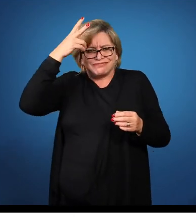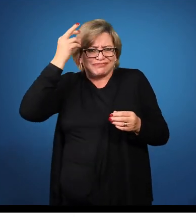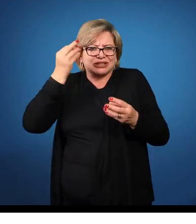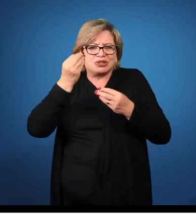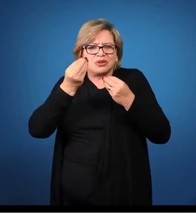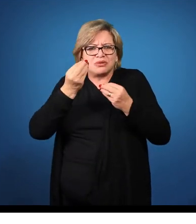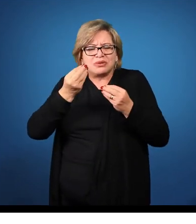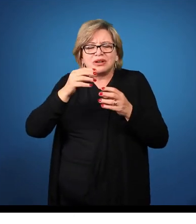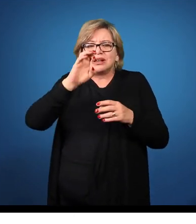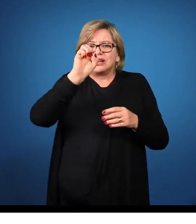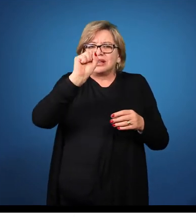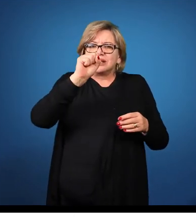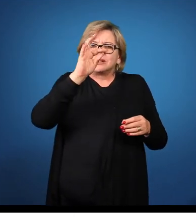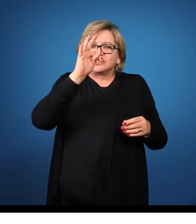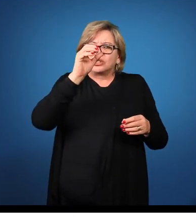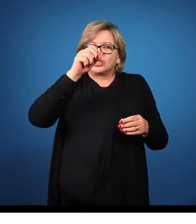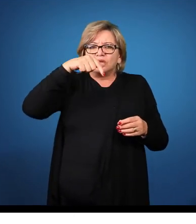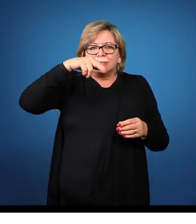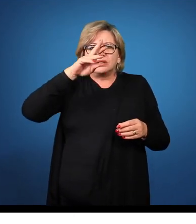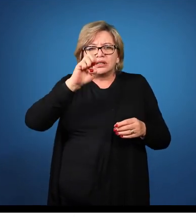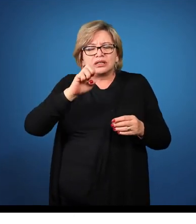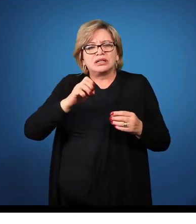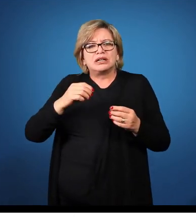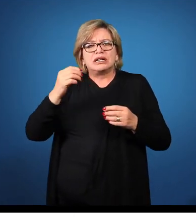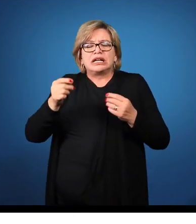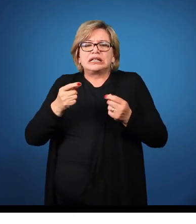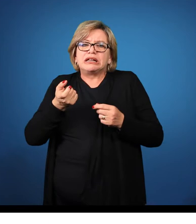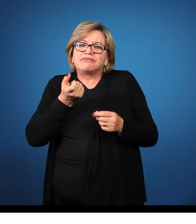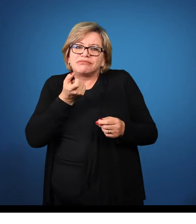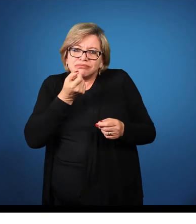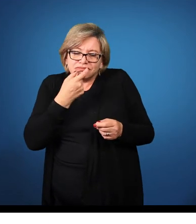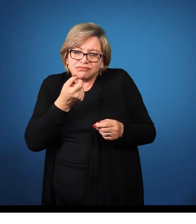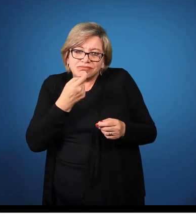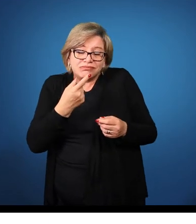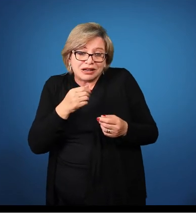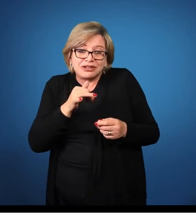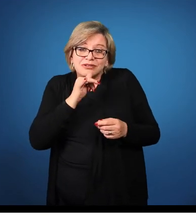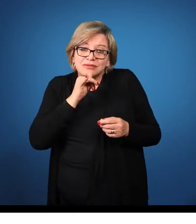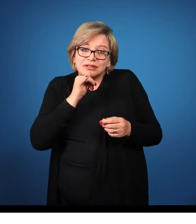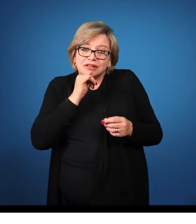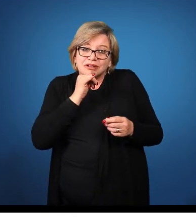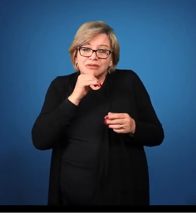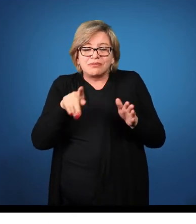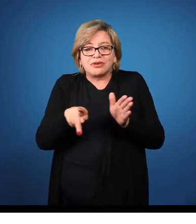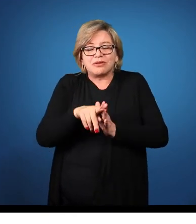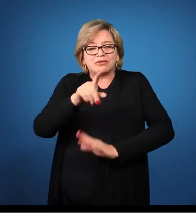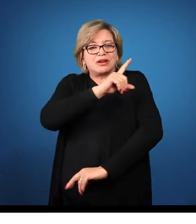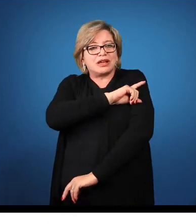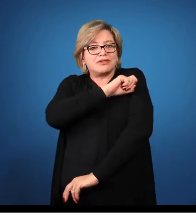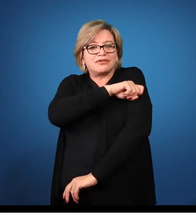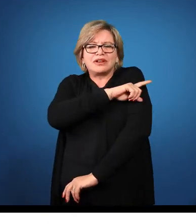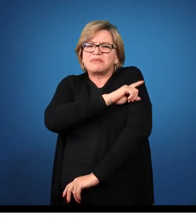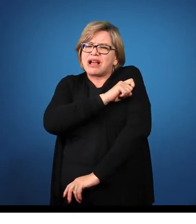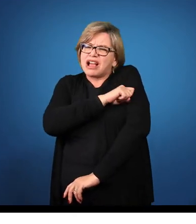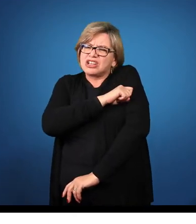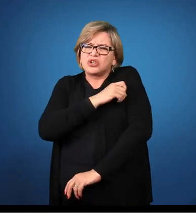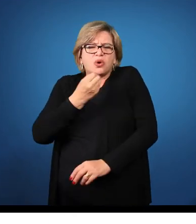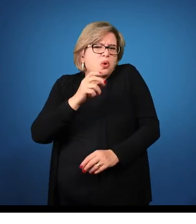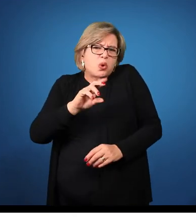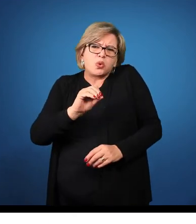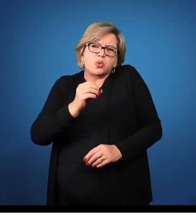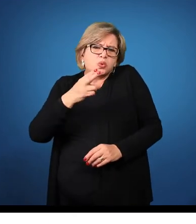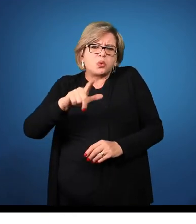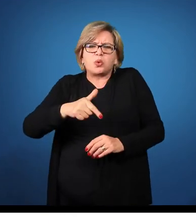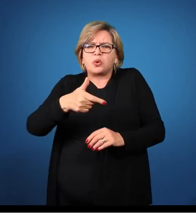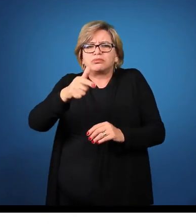o estoque, por exemplo, estoque de produtos farmacêuticos, produtos de enfermagem ou de qualquer uma das áreas.